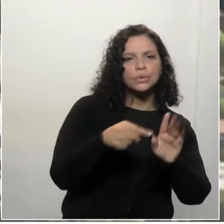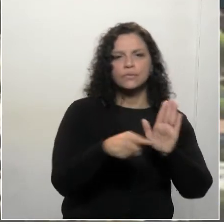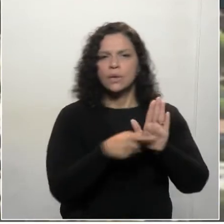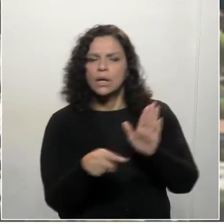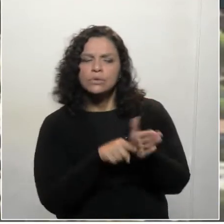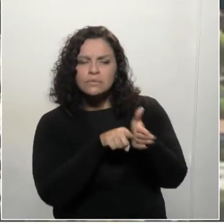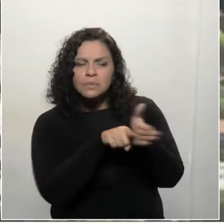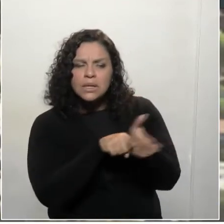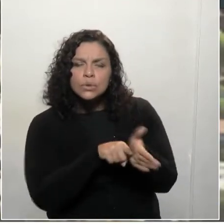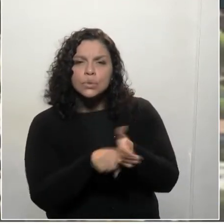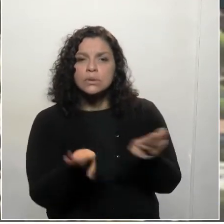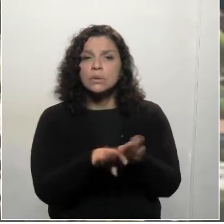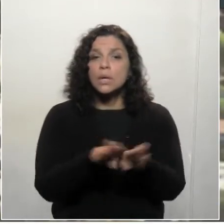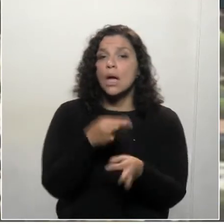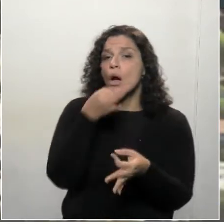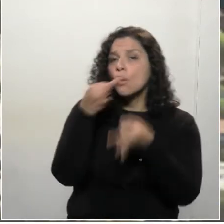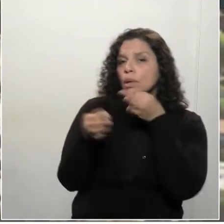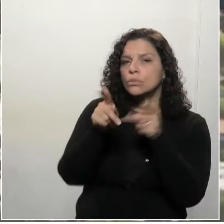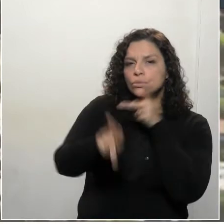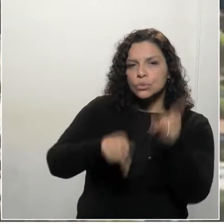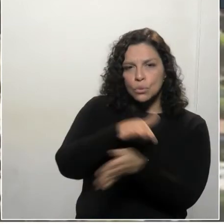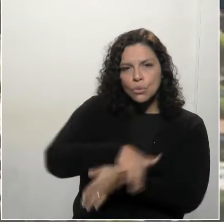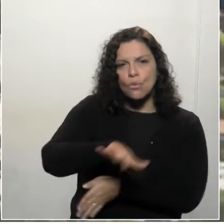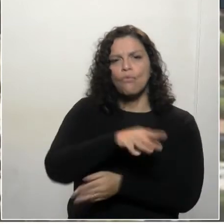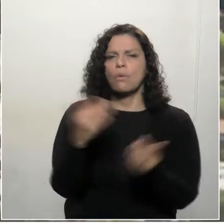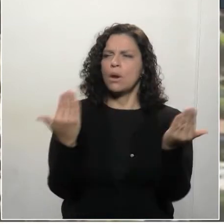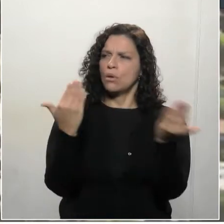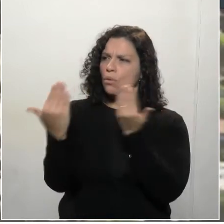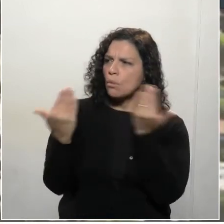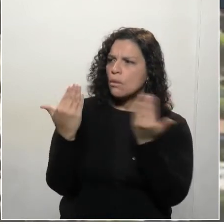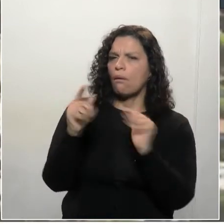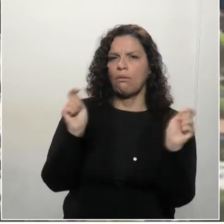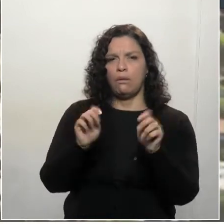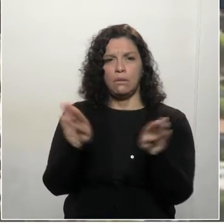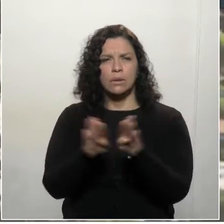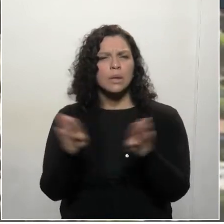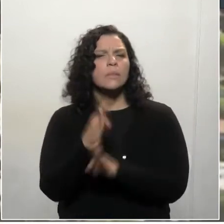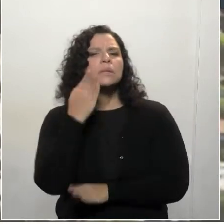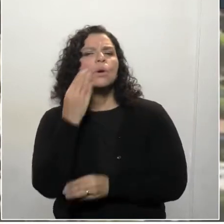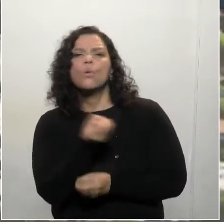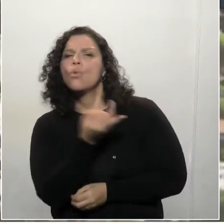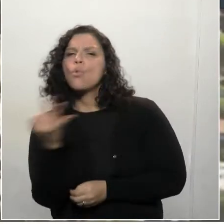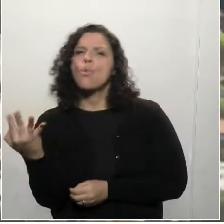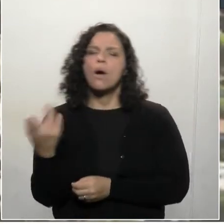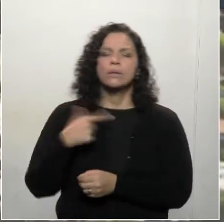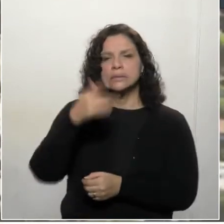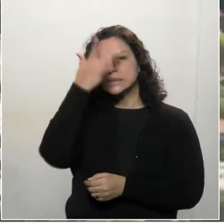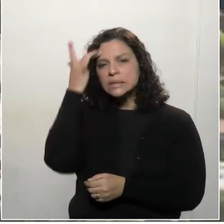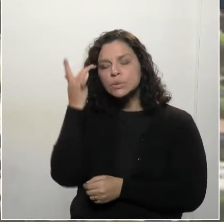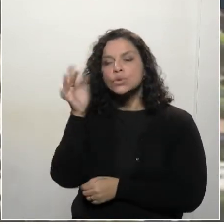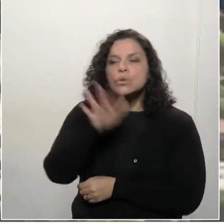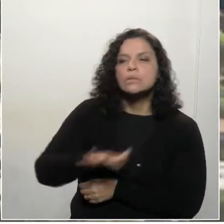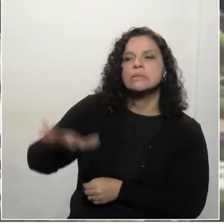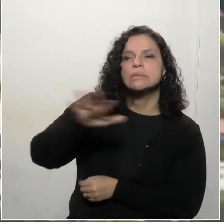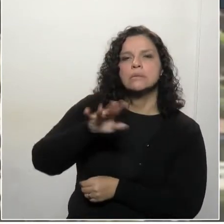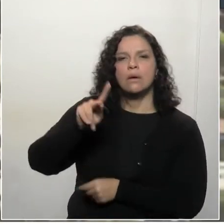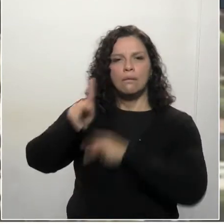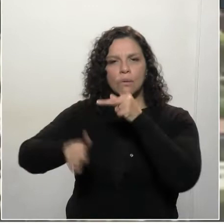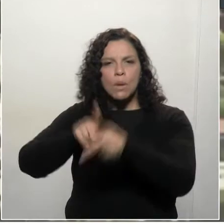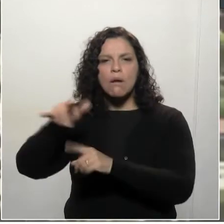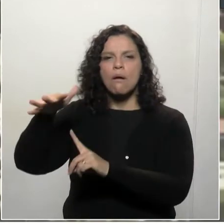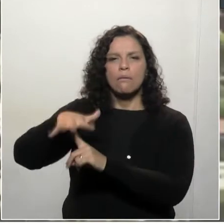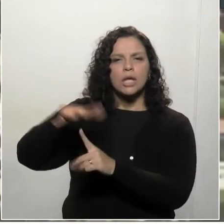de pesquisa de opinião pública, acredito que dá para comparar, sabendo a realidade de todas as regiões e a média da população